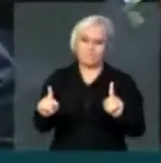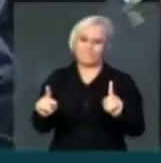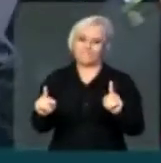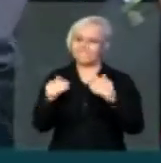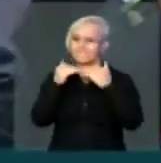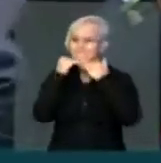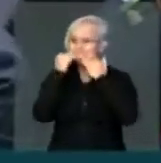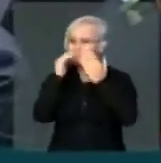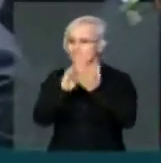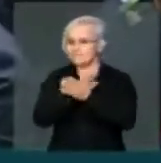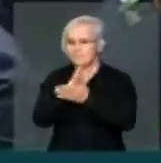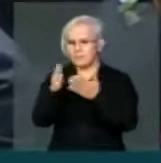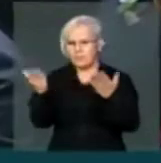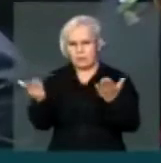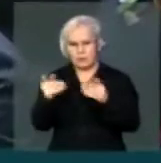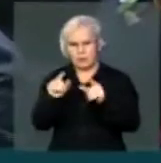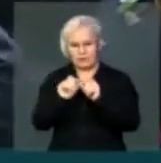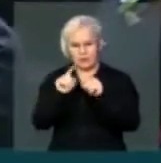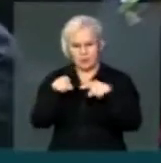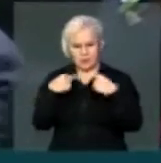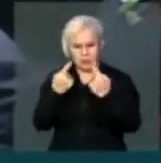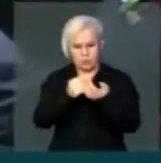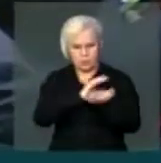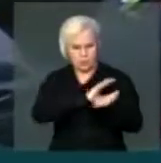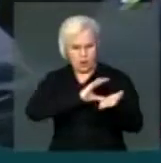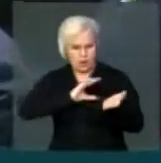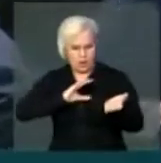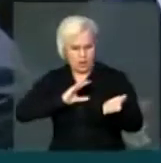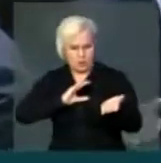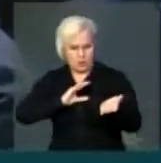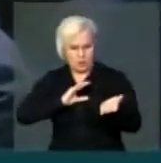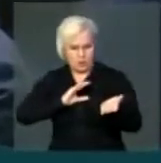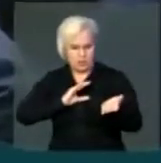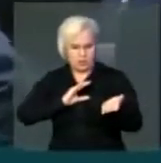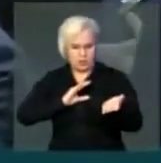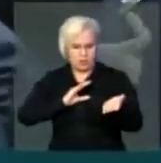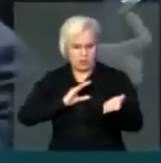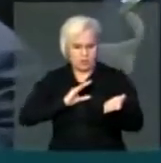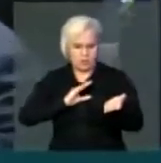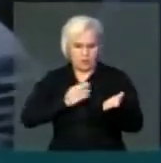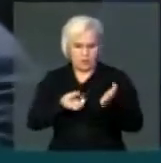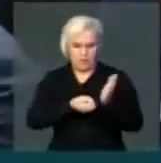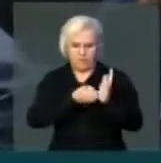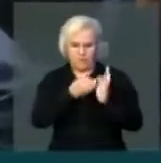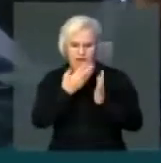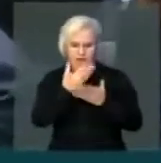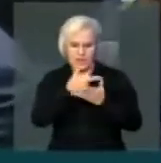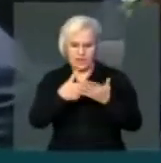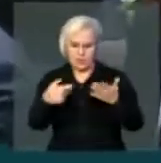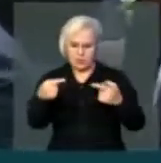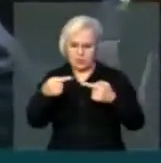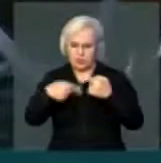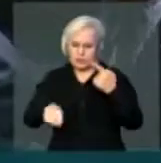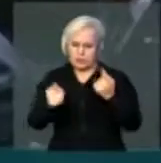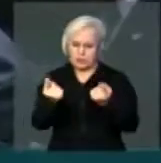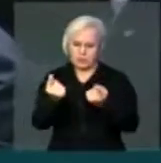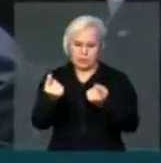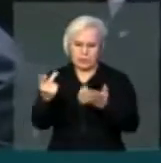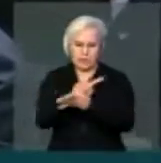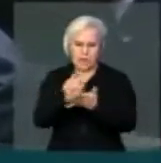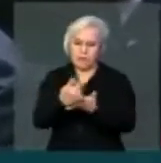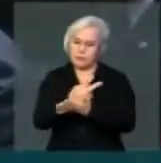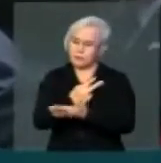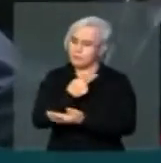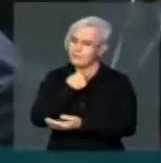é razoável. E fazer uma reunião de comissão evada de irregularidades não lustra, não dá